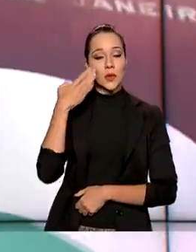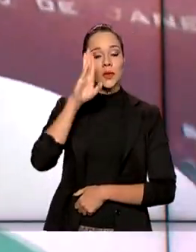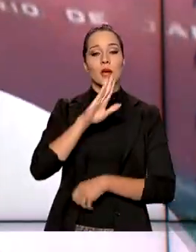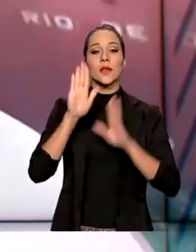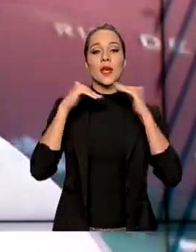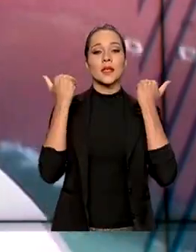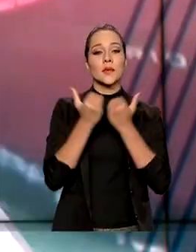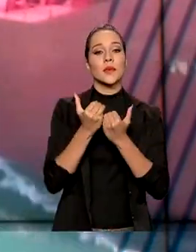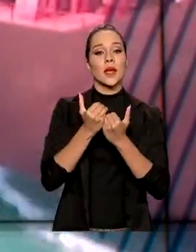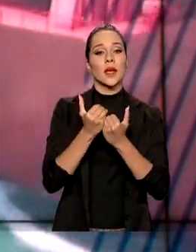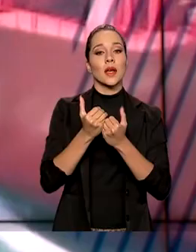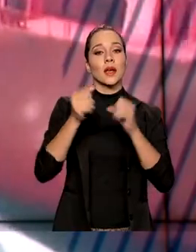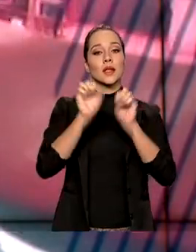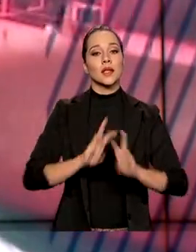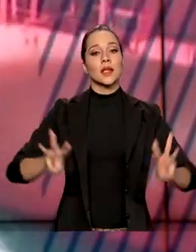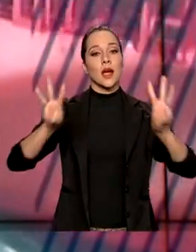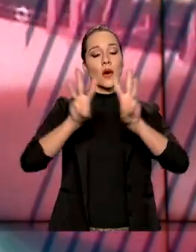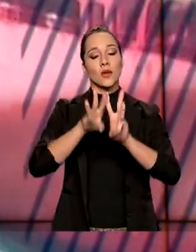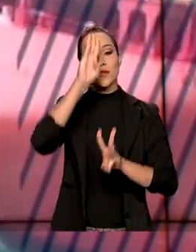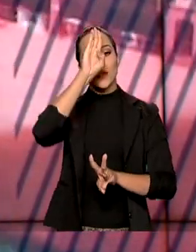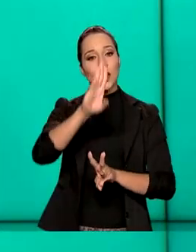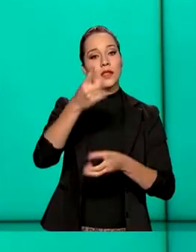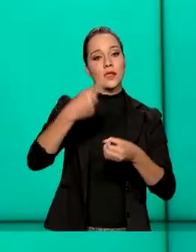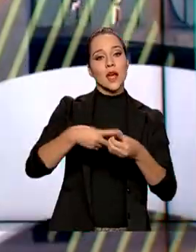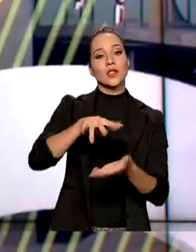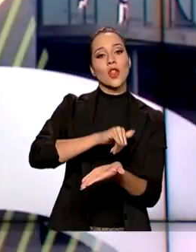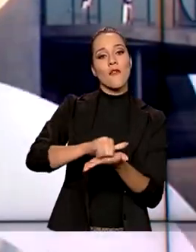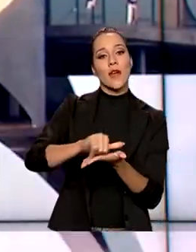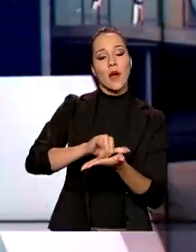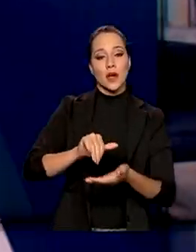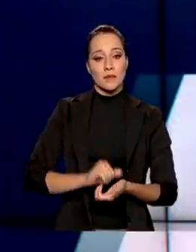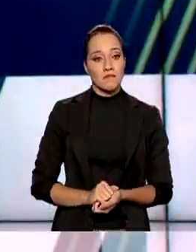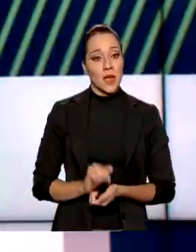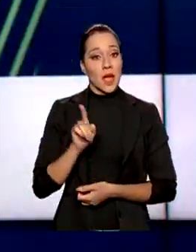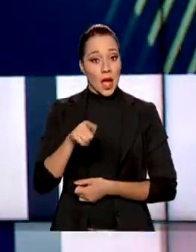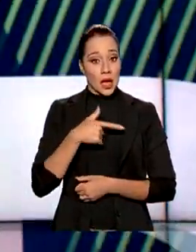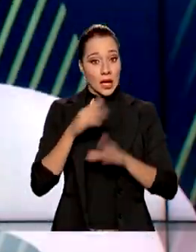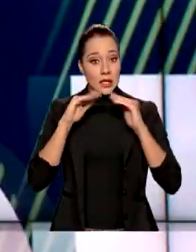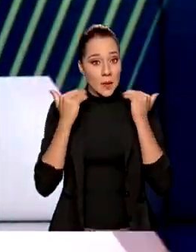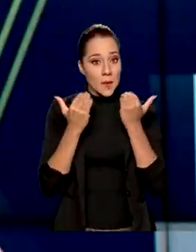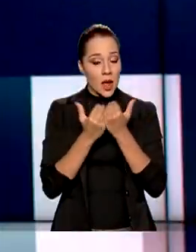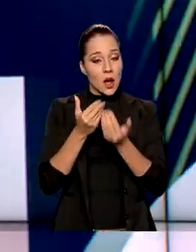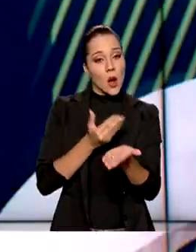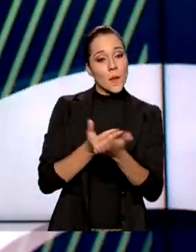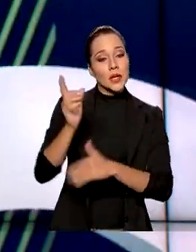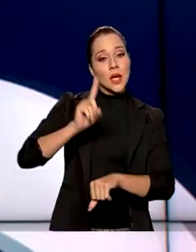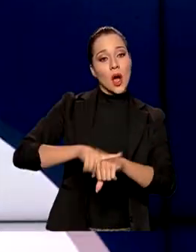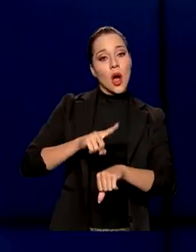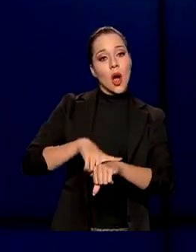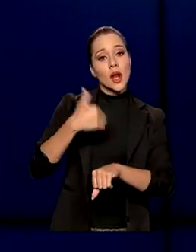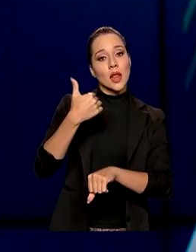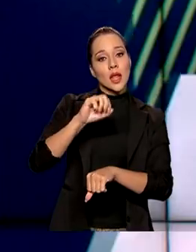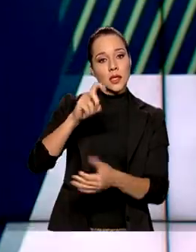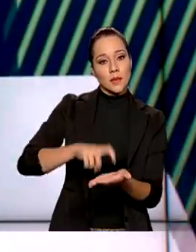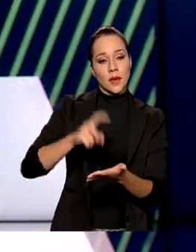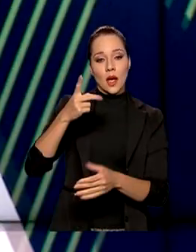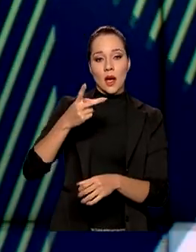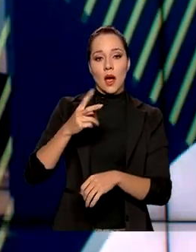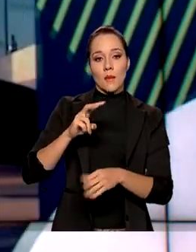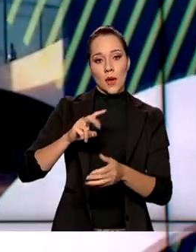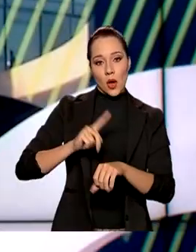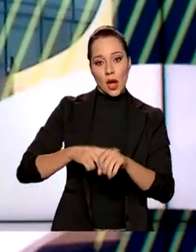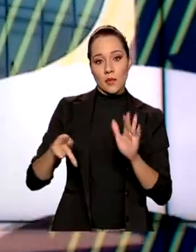na Assembleia Geral das Nações Unidas, direto de Nova York. A previsão é que a Assembleia comece às 10 horas, pelo horário de